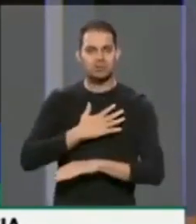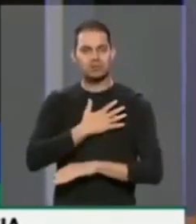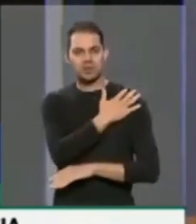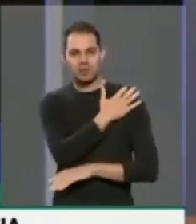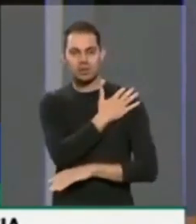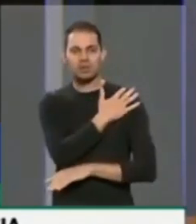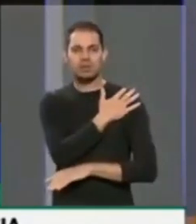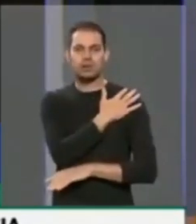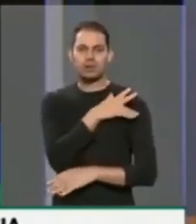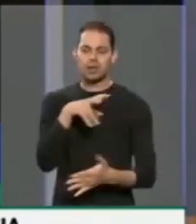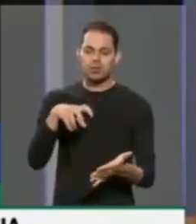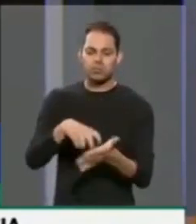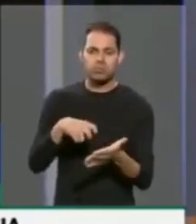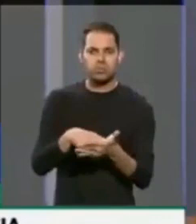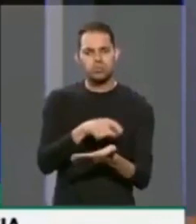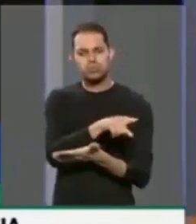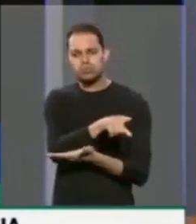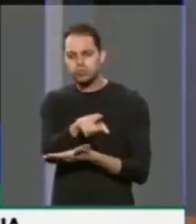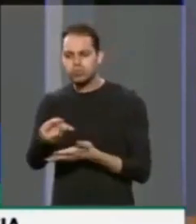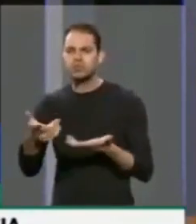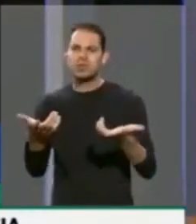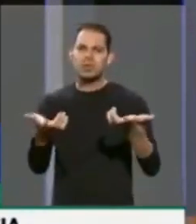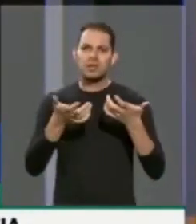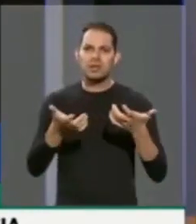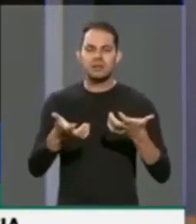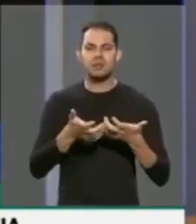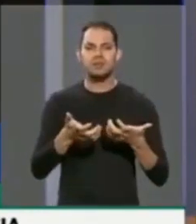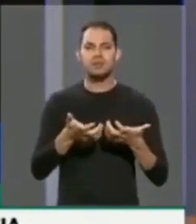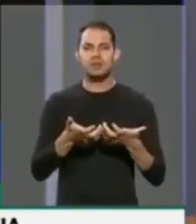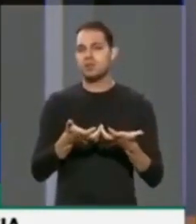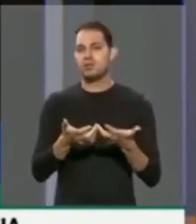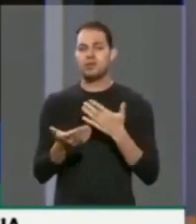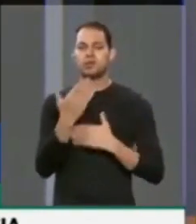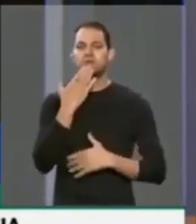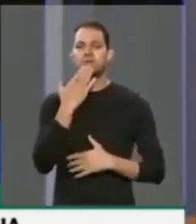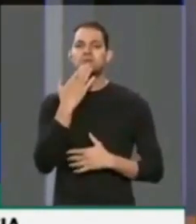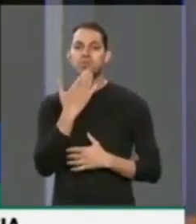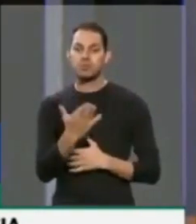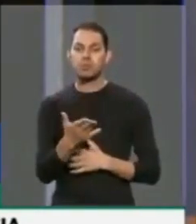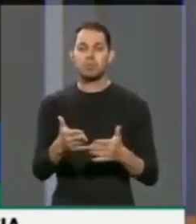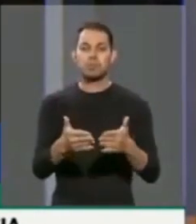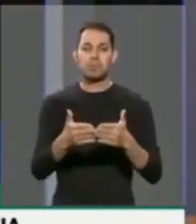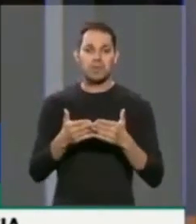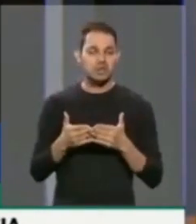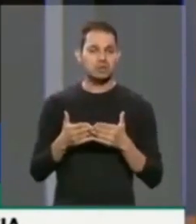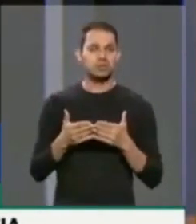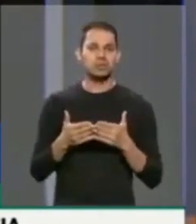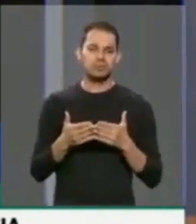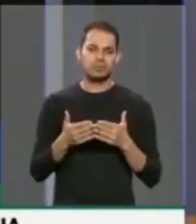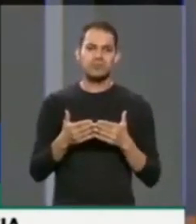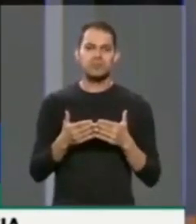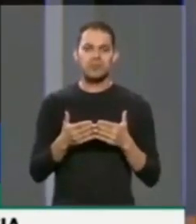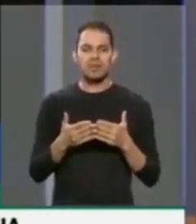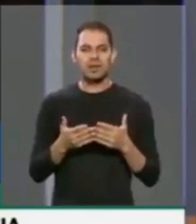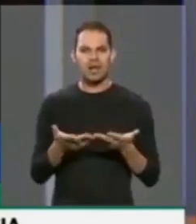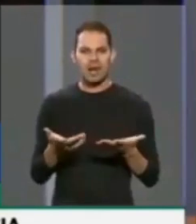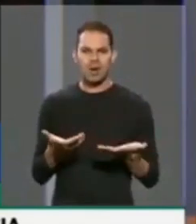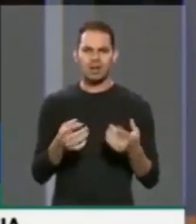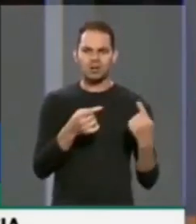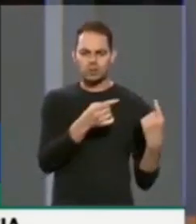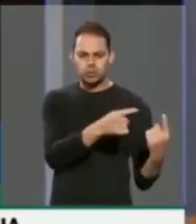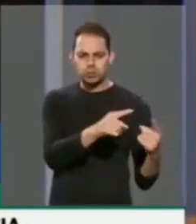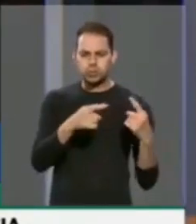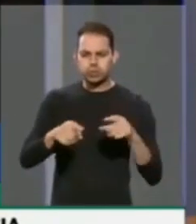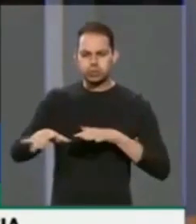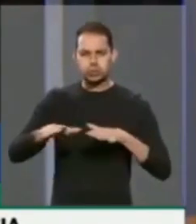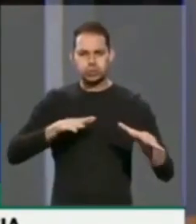que punam-se, esses que estão fazendo esses tipos de pedidos absurdos. Mas querer manchar toda uma